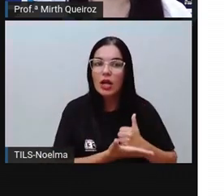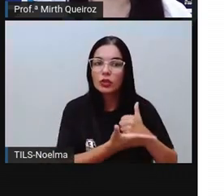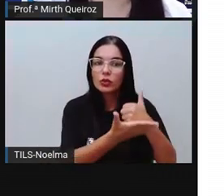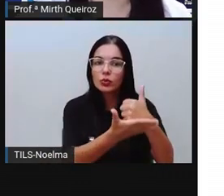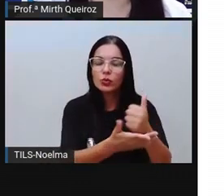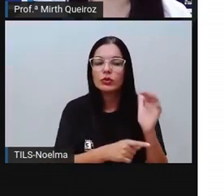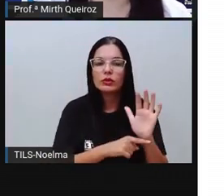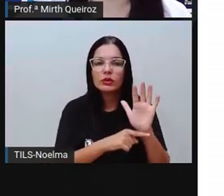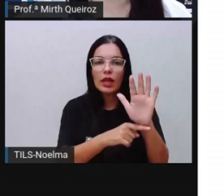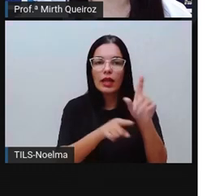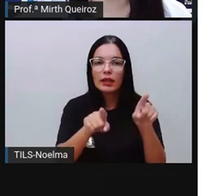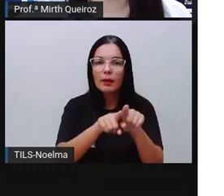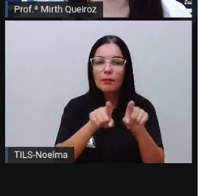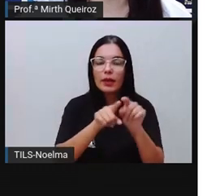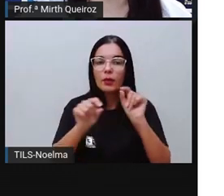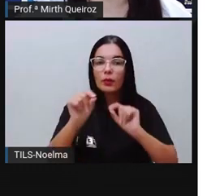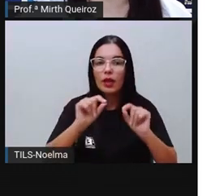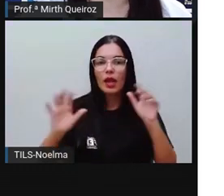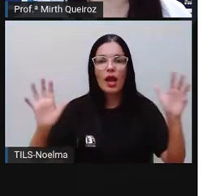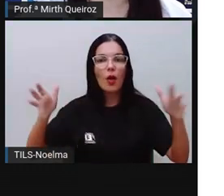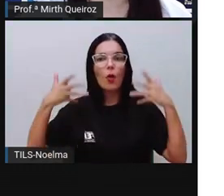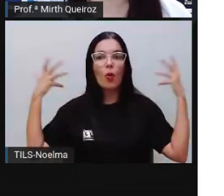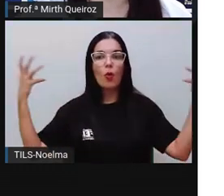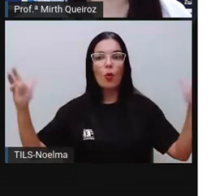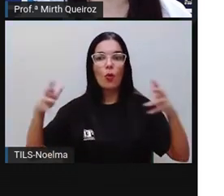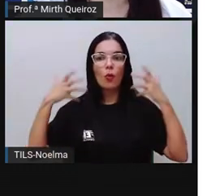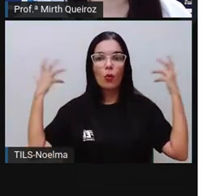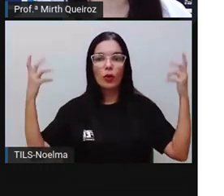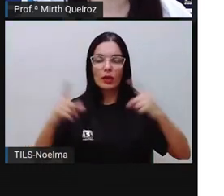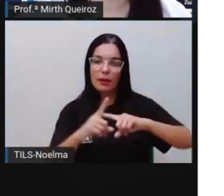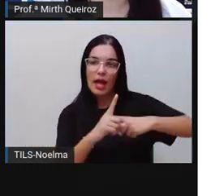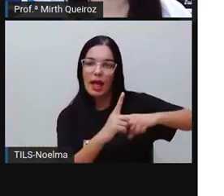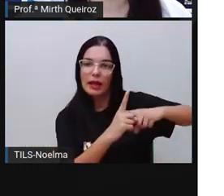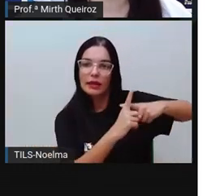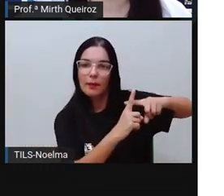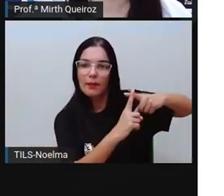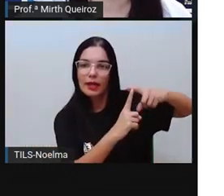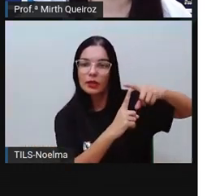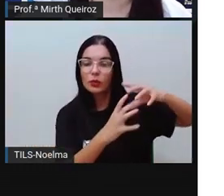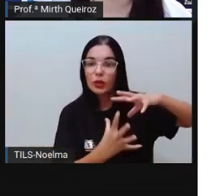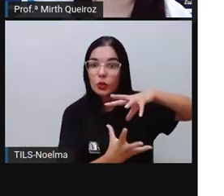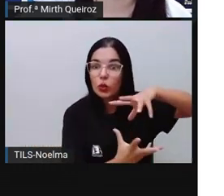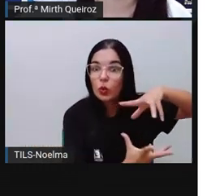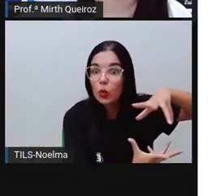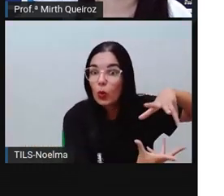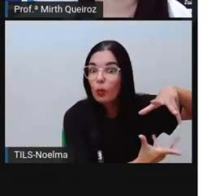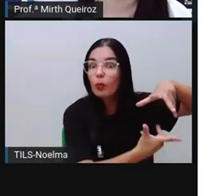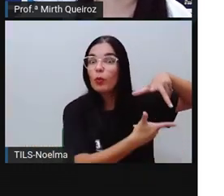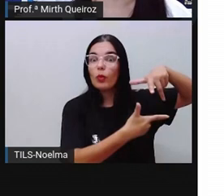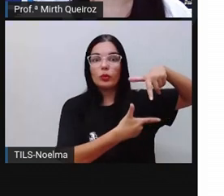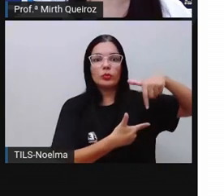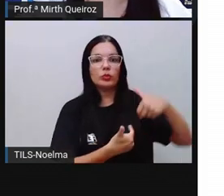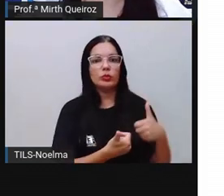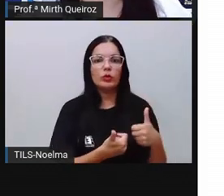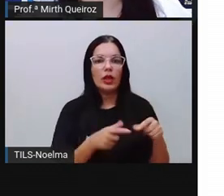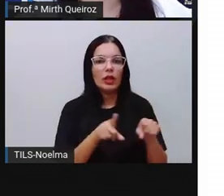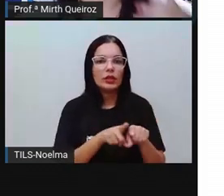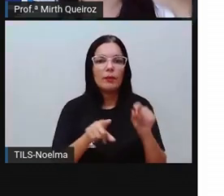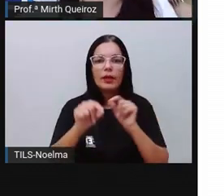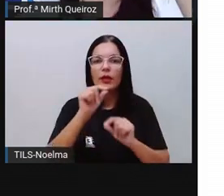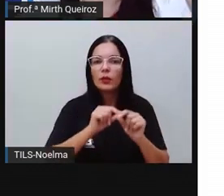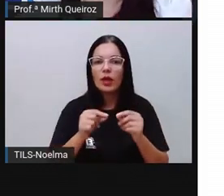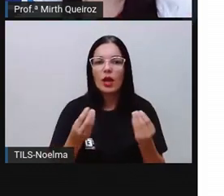clima e da temperatura do mundo com a regulação do sistema de chuvas que abastece diversos partos do nosso país. De que